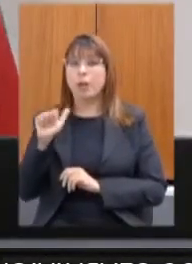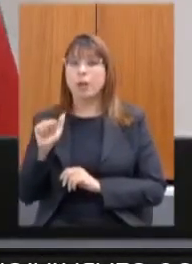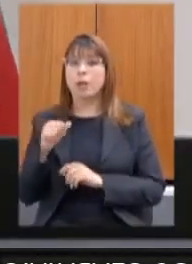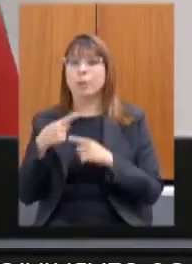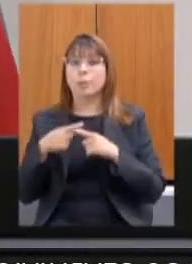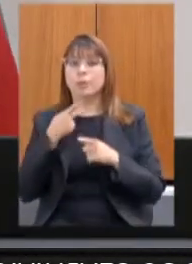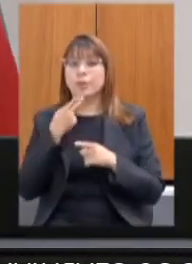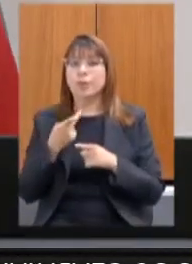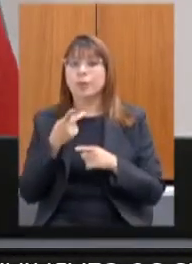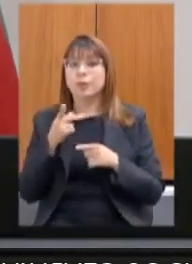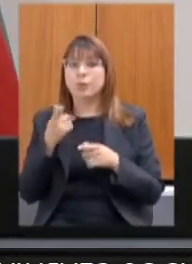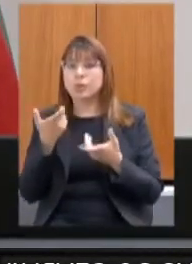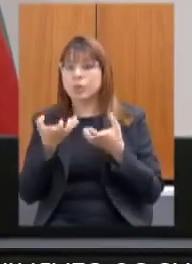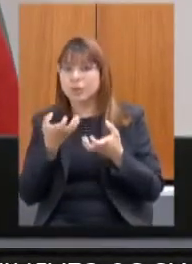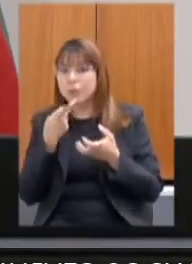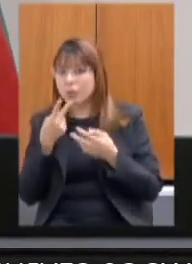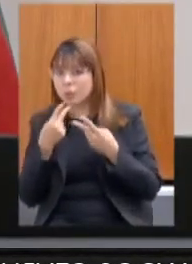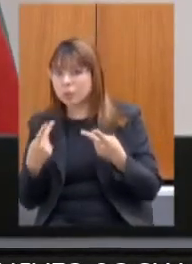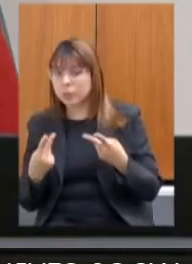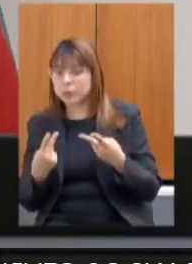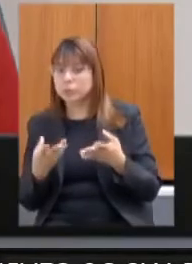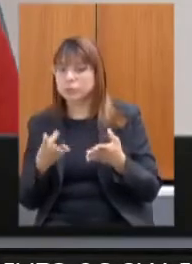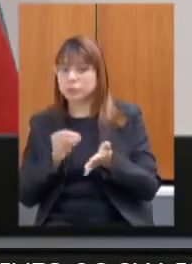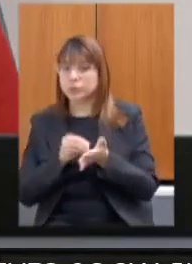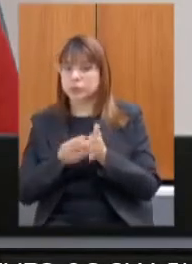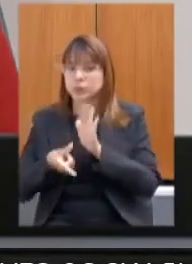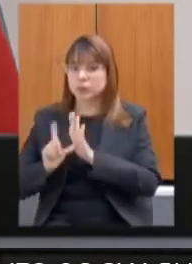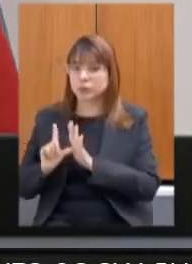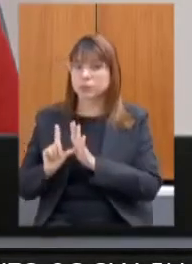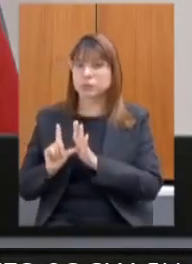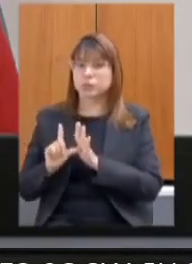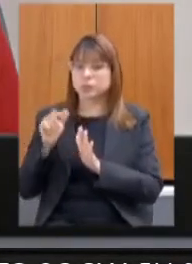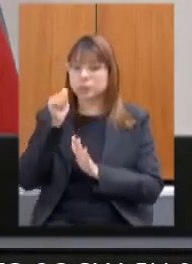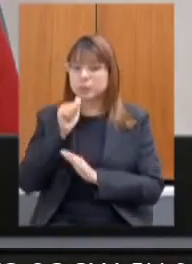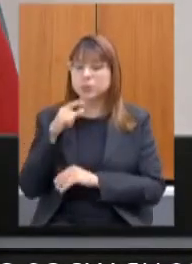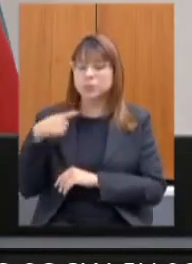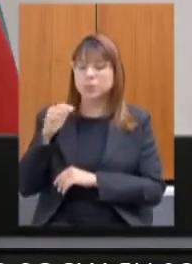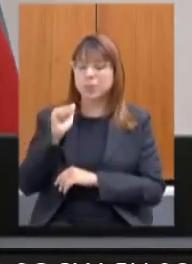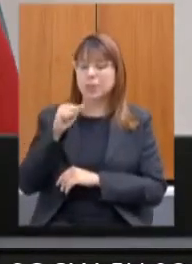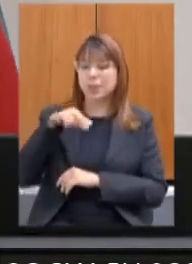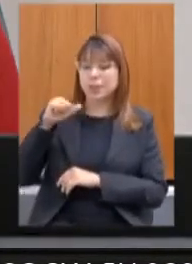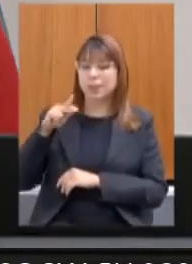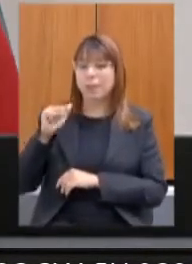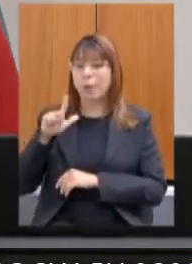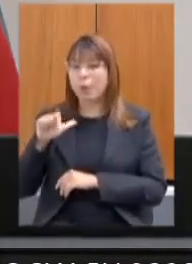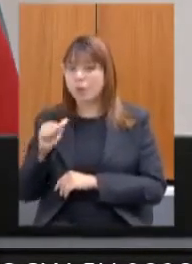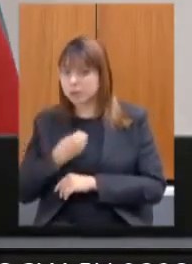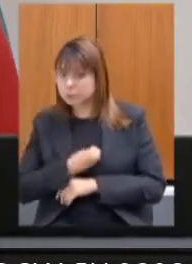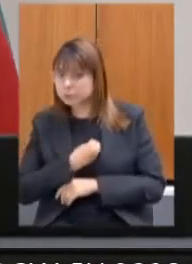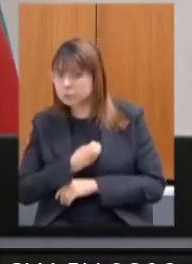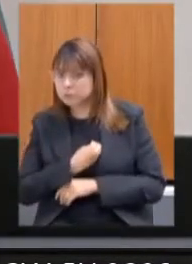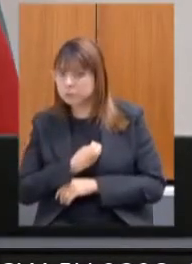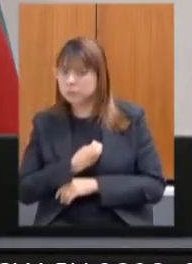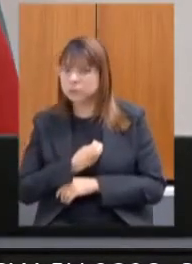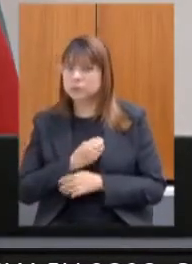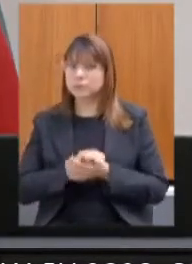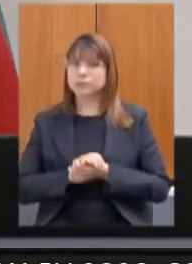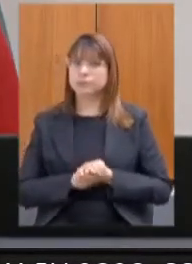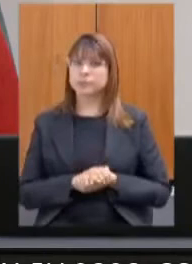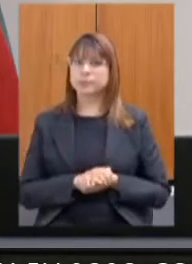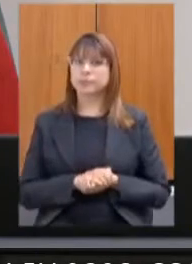pediu para fazer uma retificação na sua fala deputada Ana Paula Ana Paula Siqueira